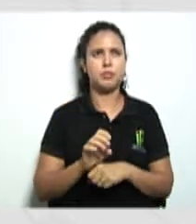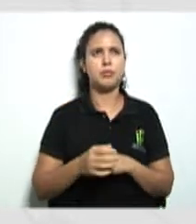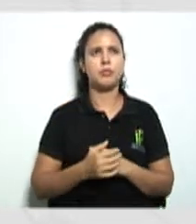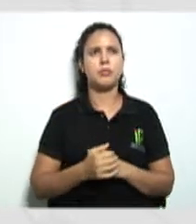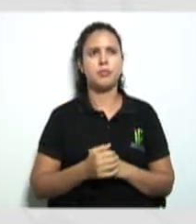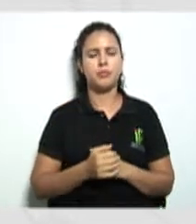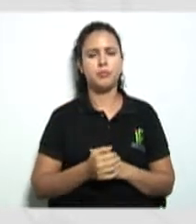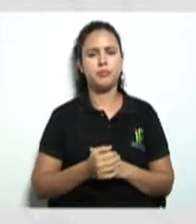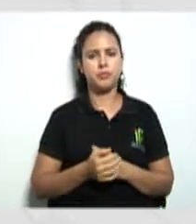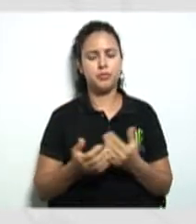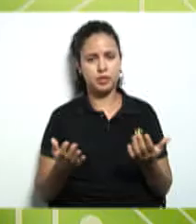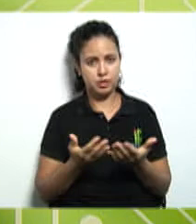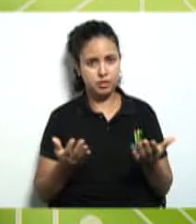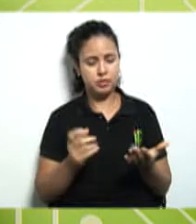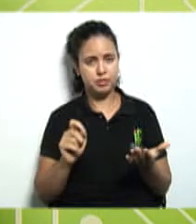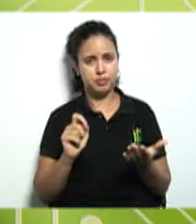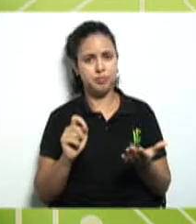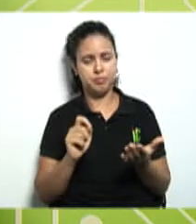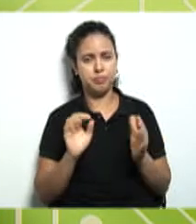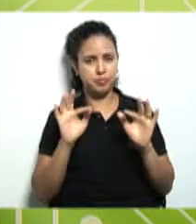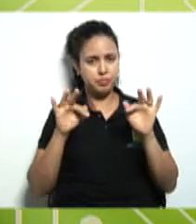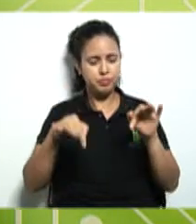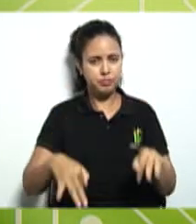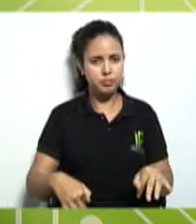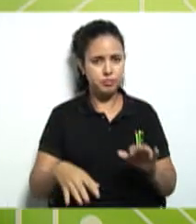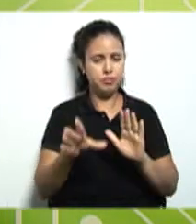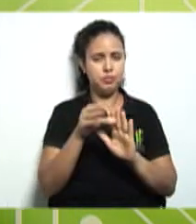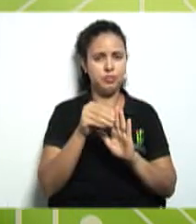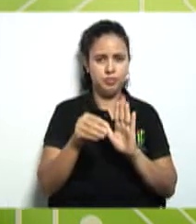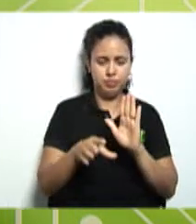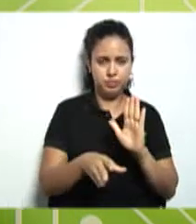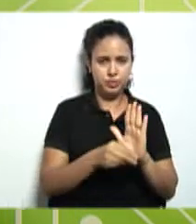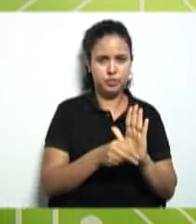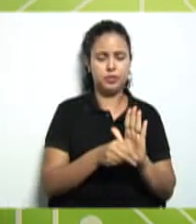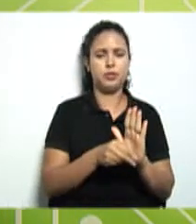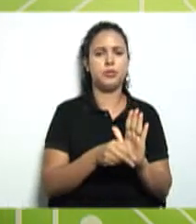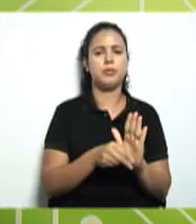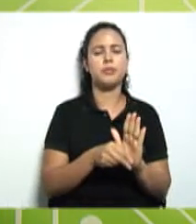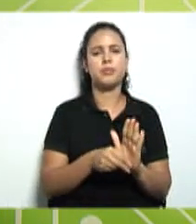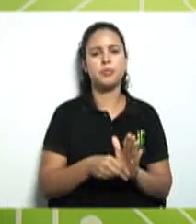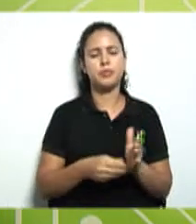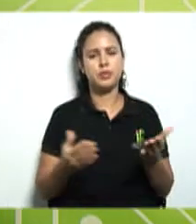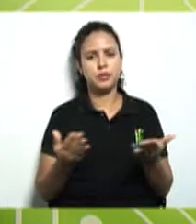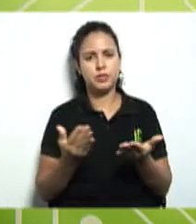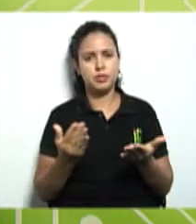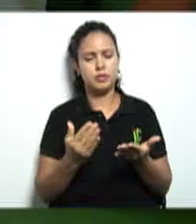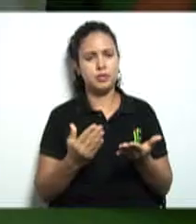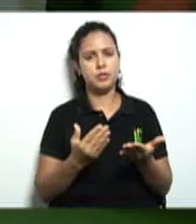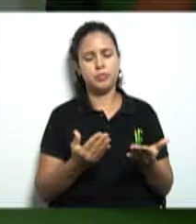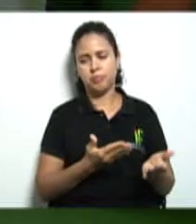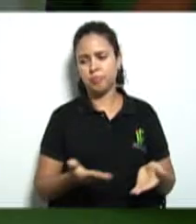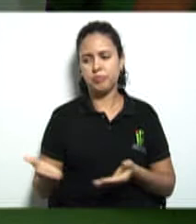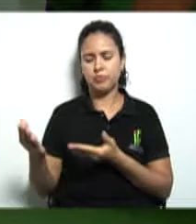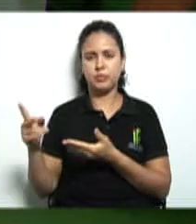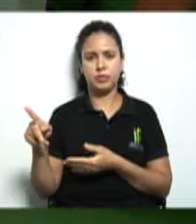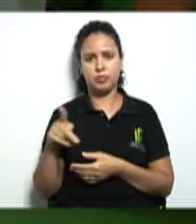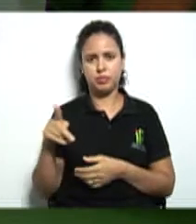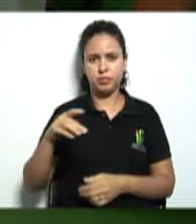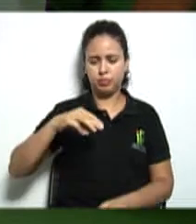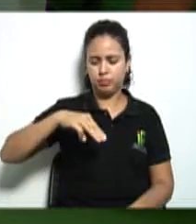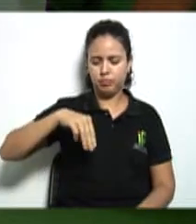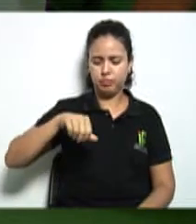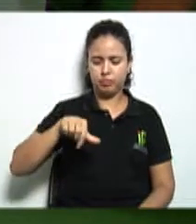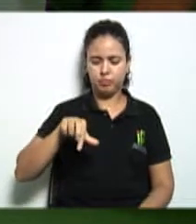e agora né finalizamos aqui esse momento do nosso conteúdo e eu vou passar agora para a professora Maria